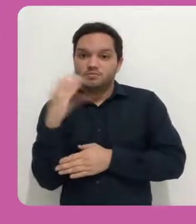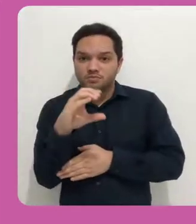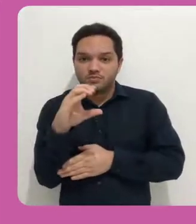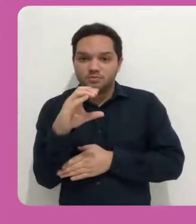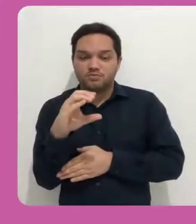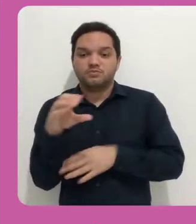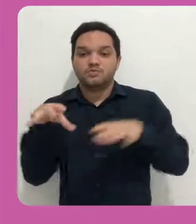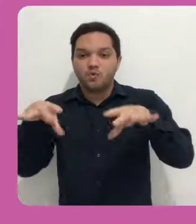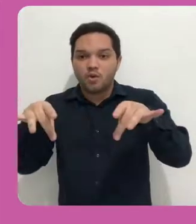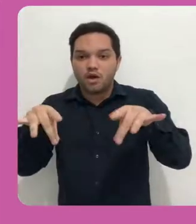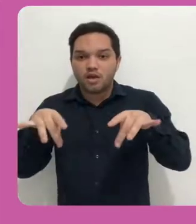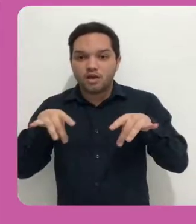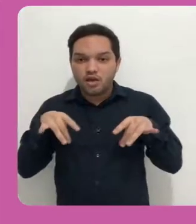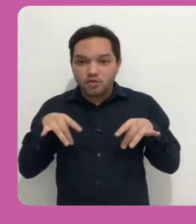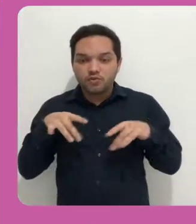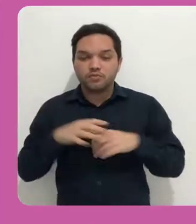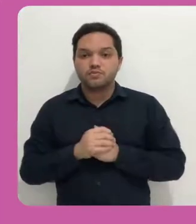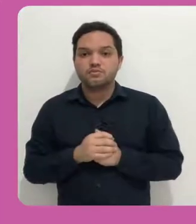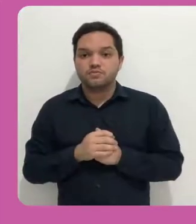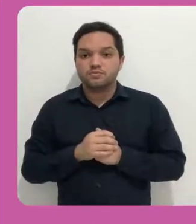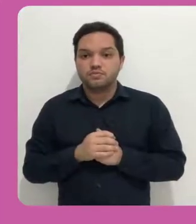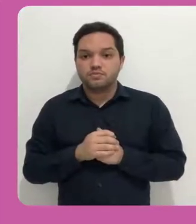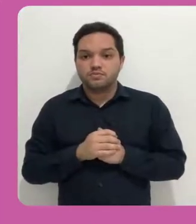entrarmos no modo edição.